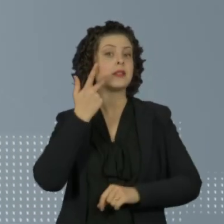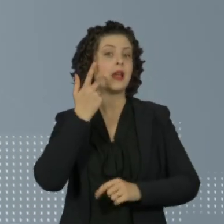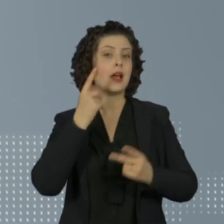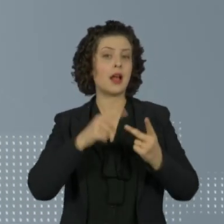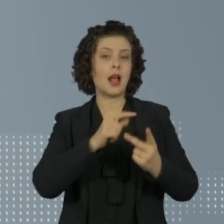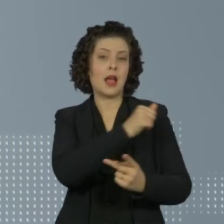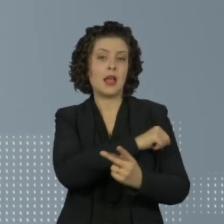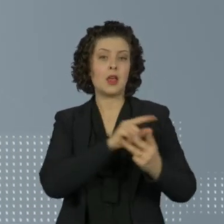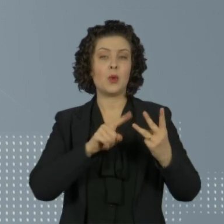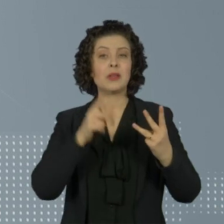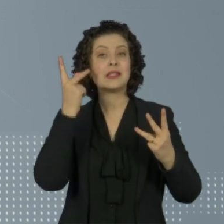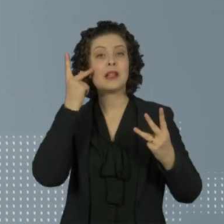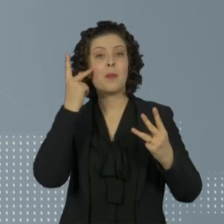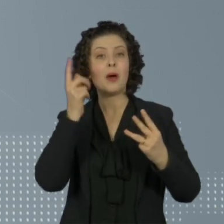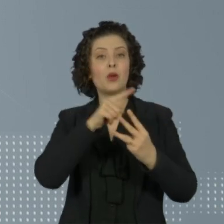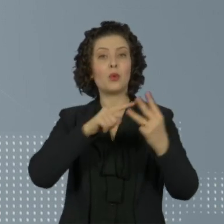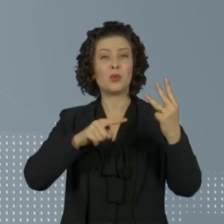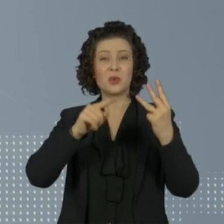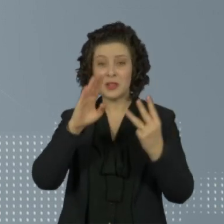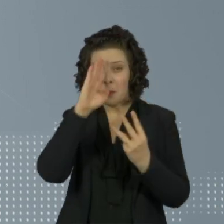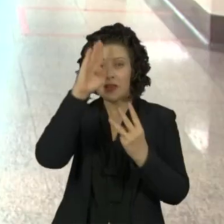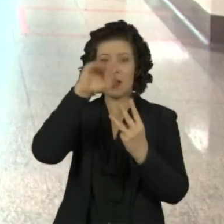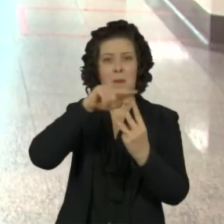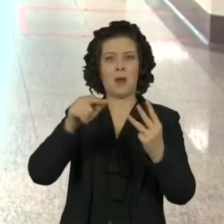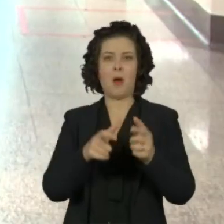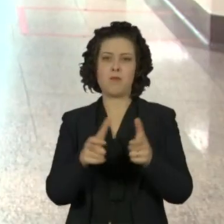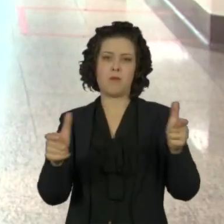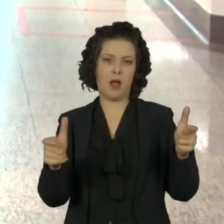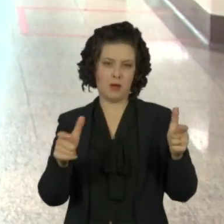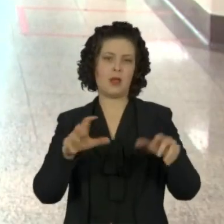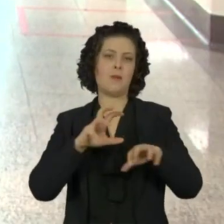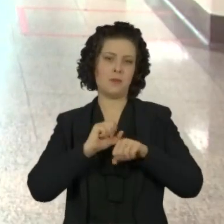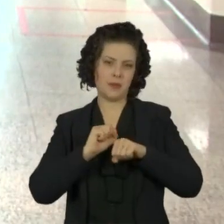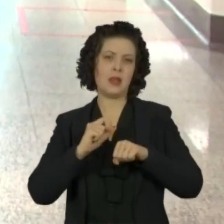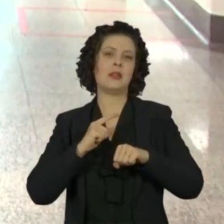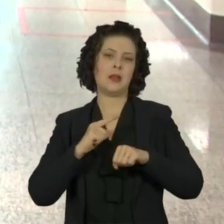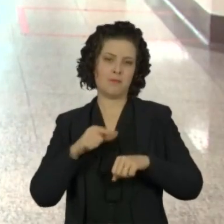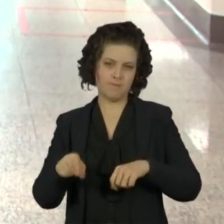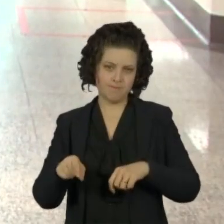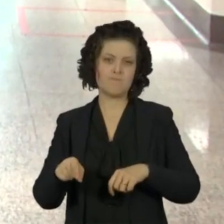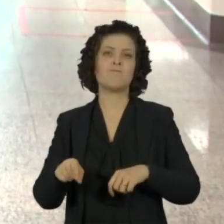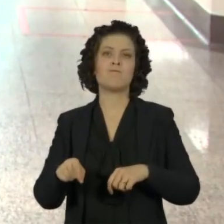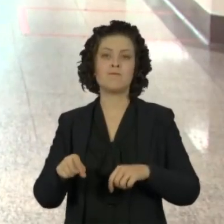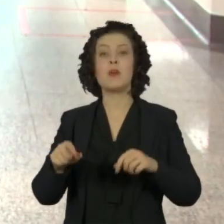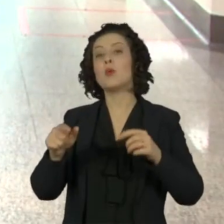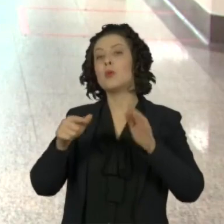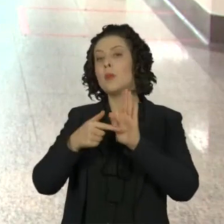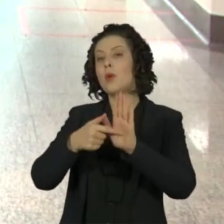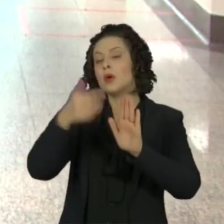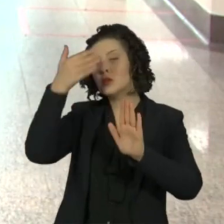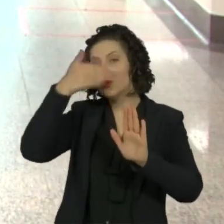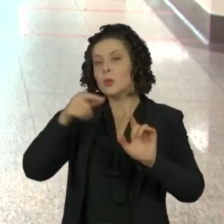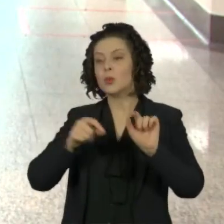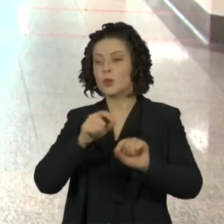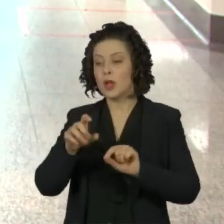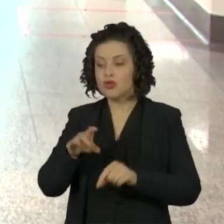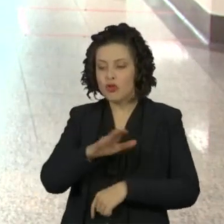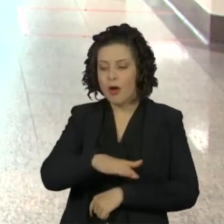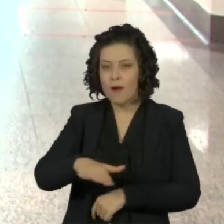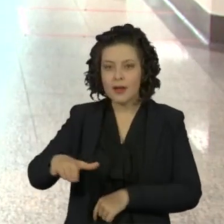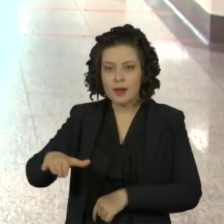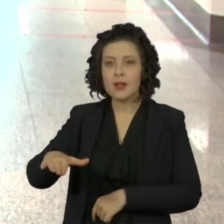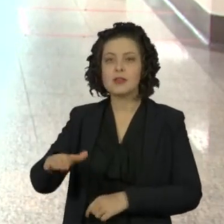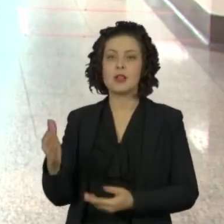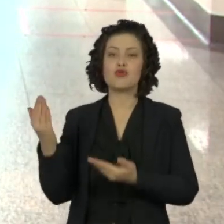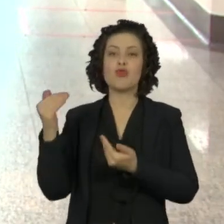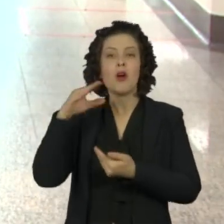Rio de Janeiro e São Paulo lideram no número de casos. Os primeiros relatos sobre a doença mostram que a síndrome se manifestou somente em crianças